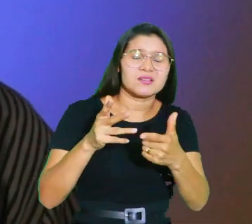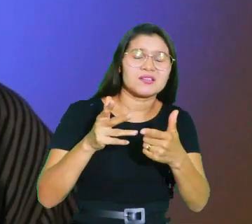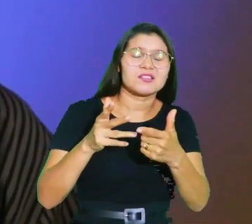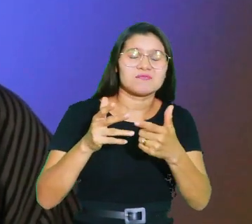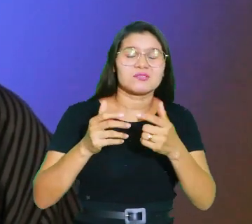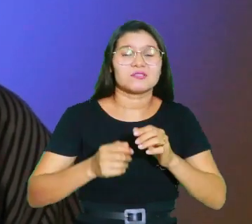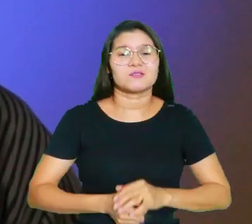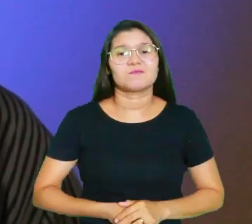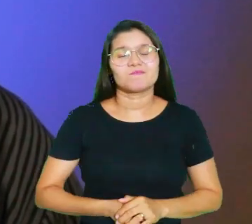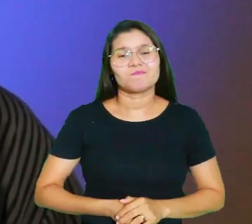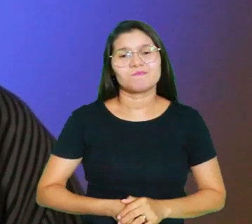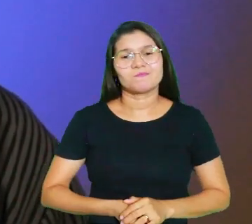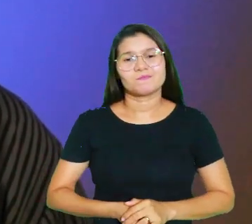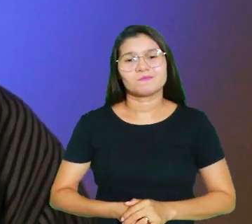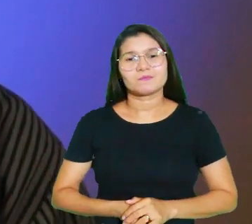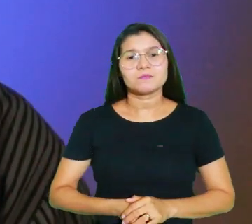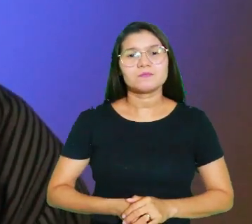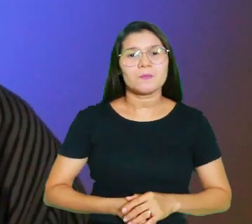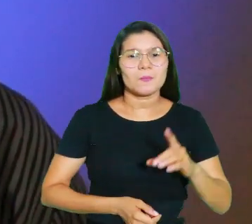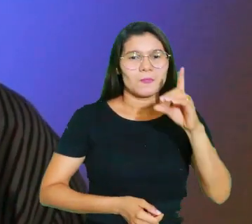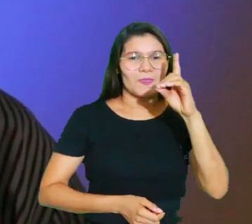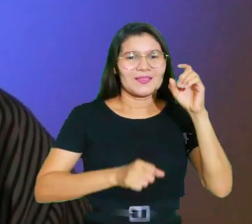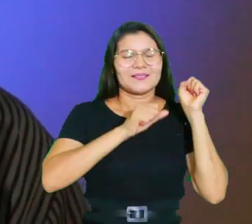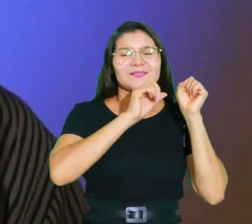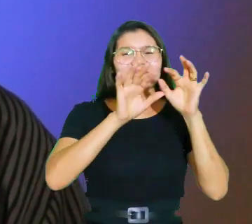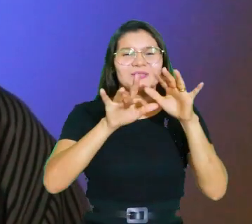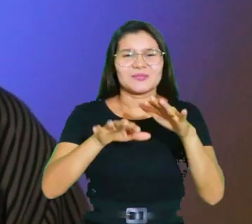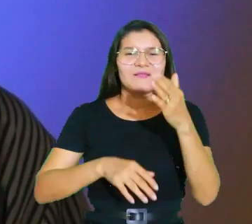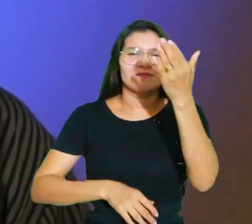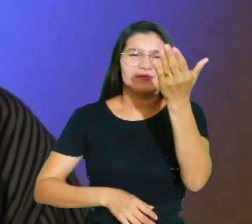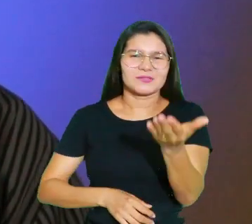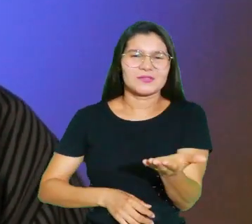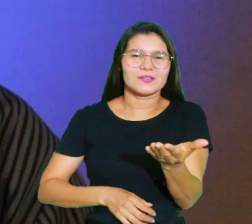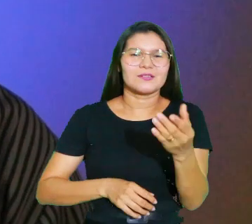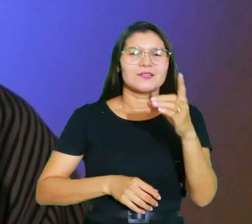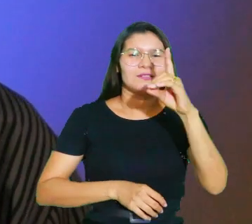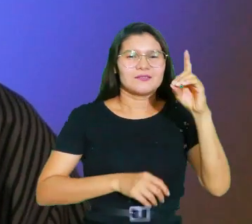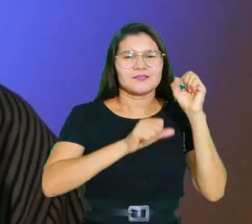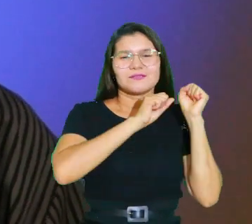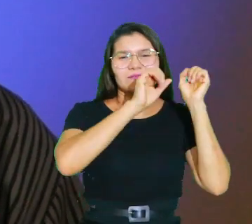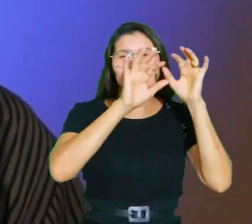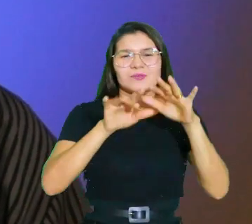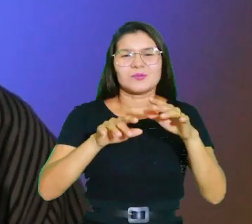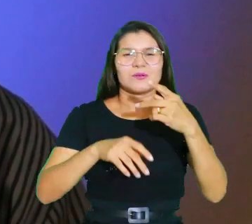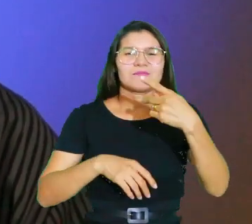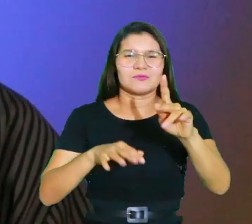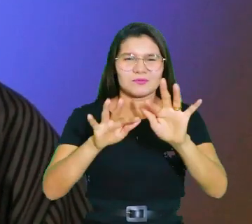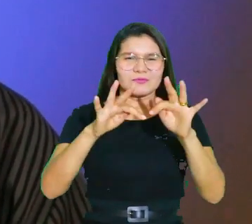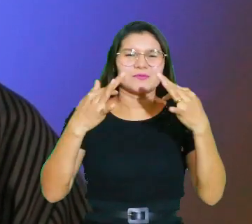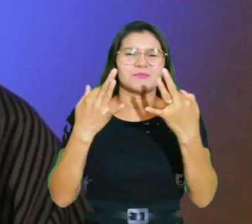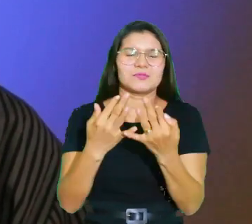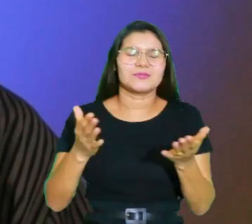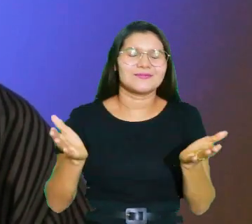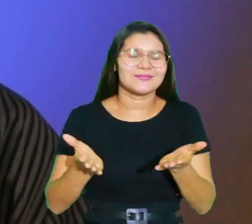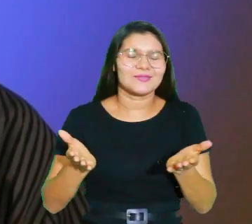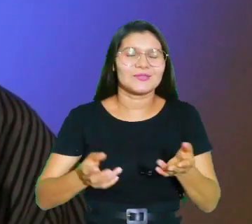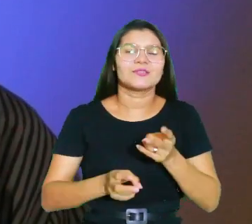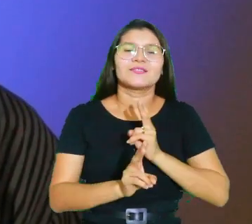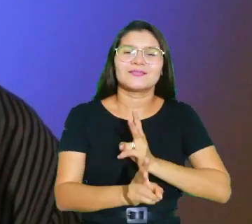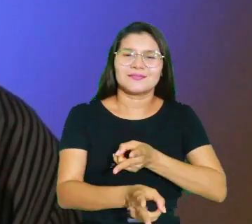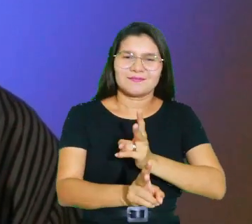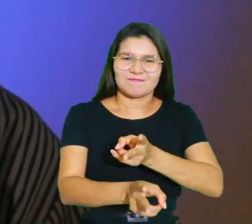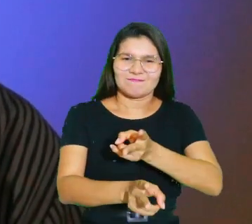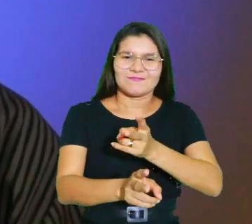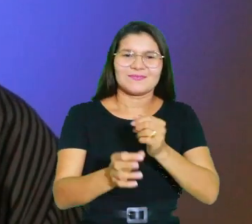de quando em quando. Deus abençoe você. Deus abençoe a sua casa, hoje e